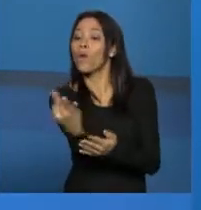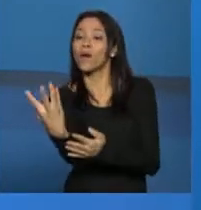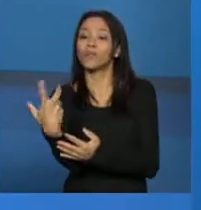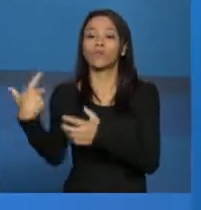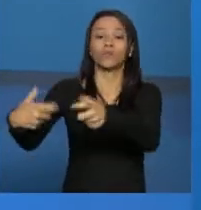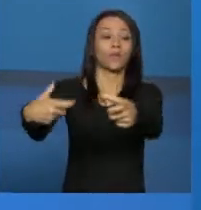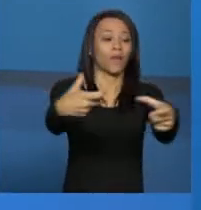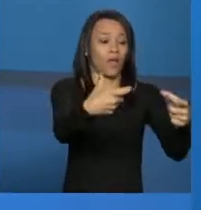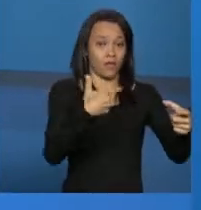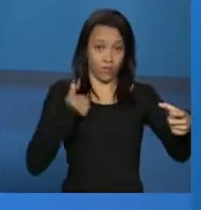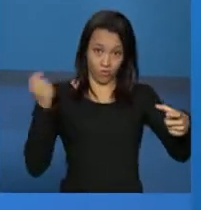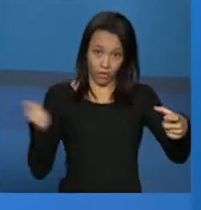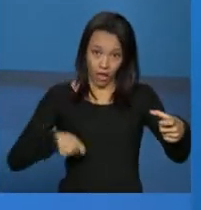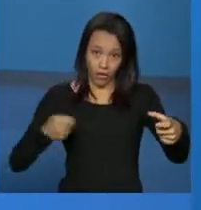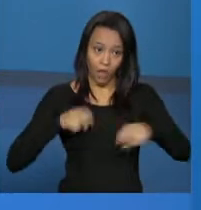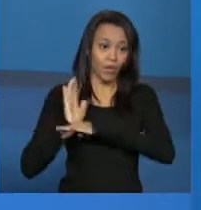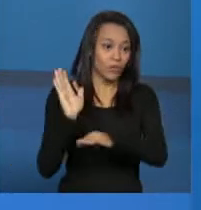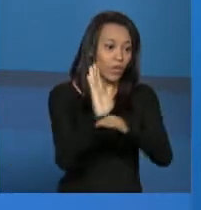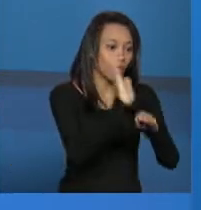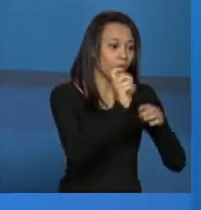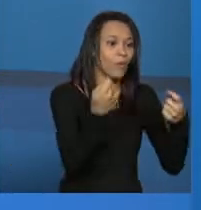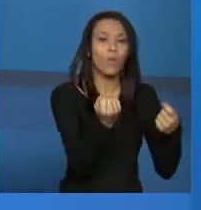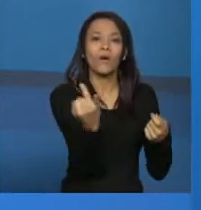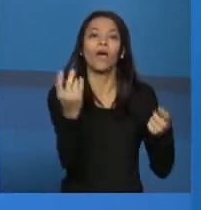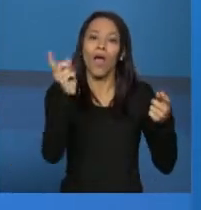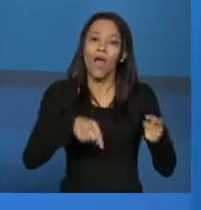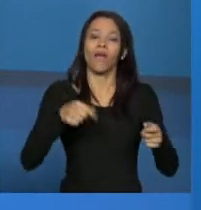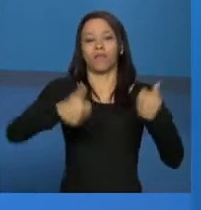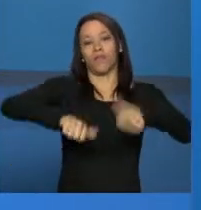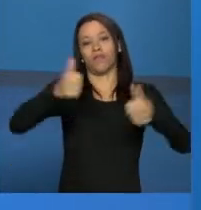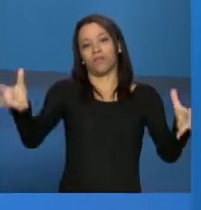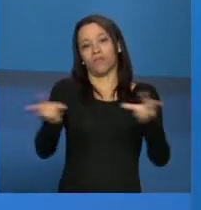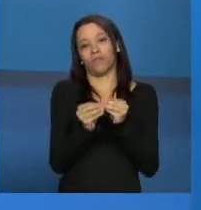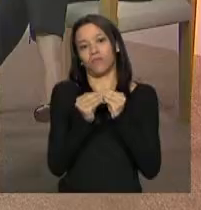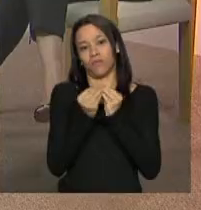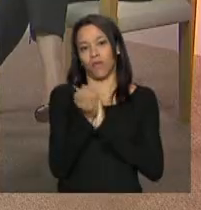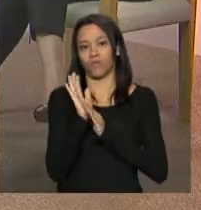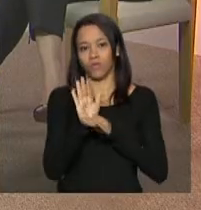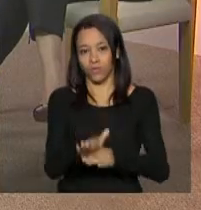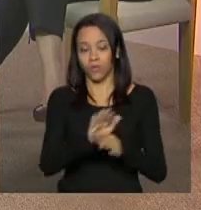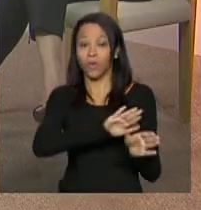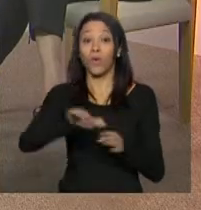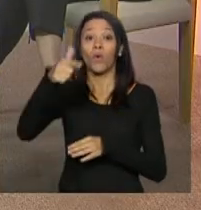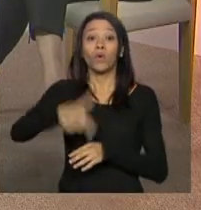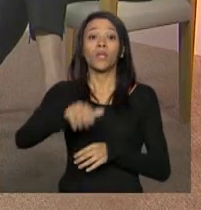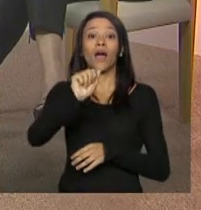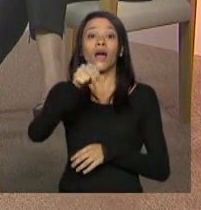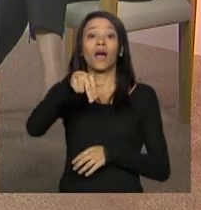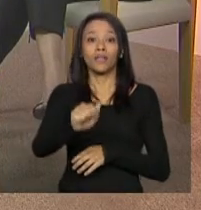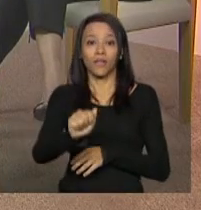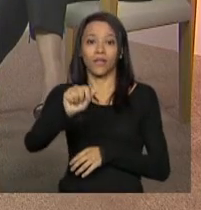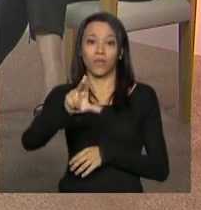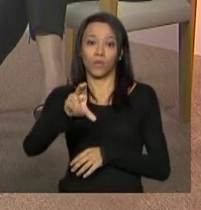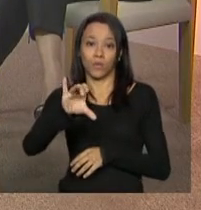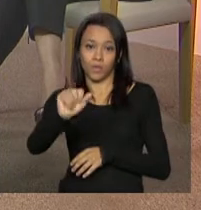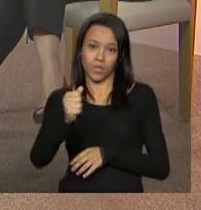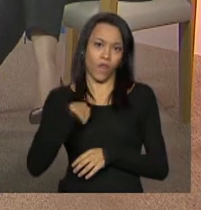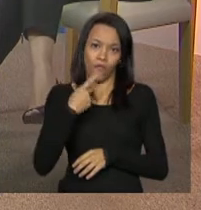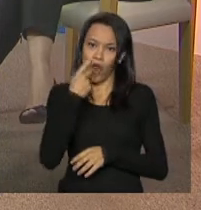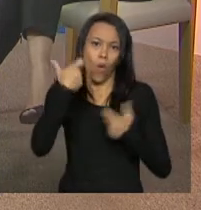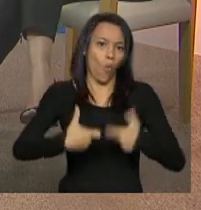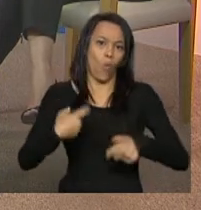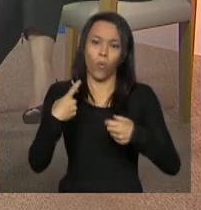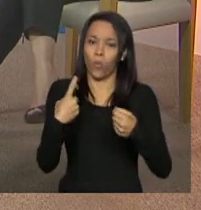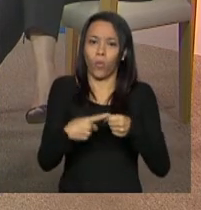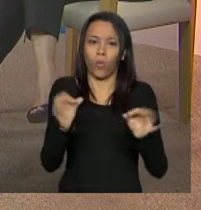e isso ela consegue perceber através do diagnóstico Bom, a dúvida da Ana Lúcia dos Reis ela não disse de onde é temos dificuldades no que